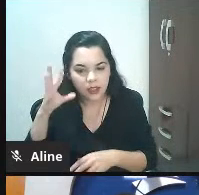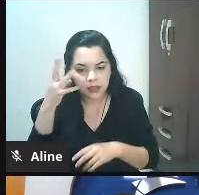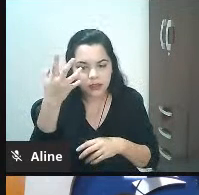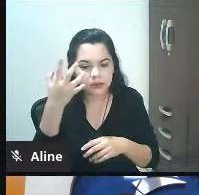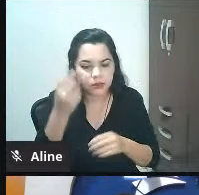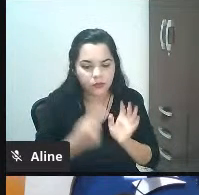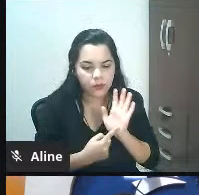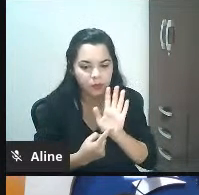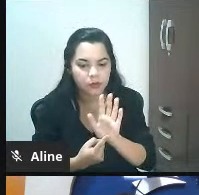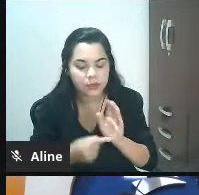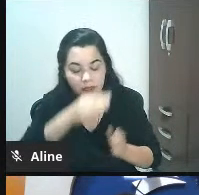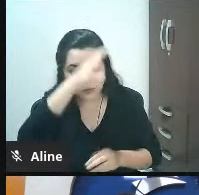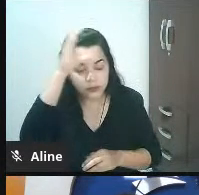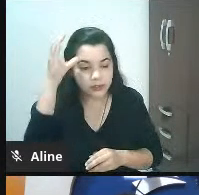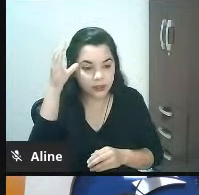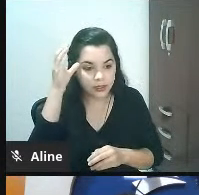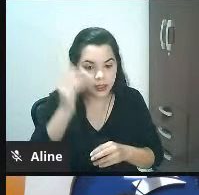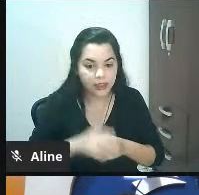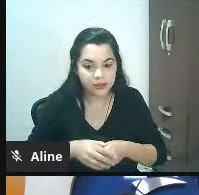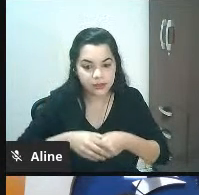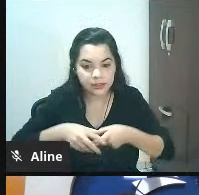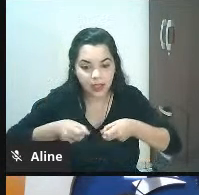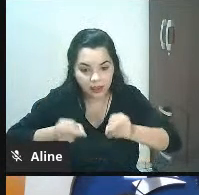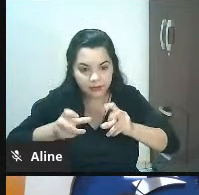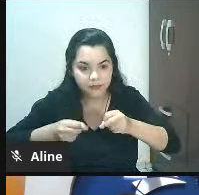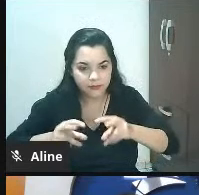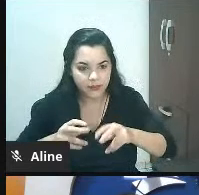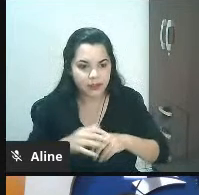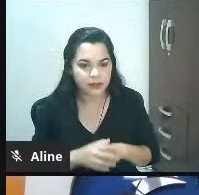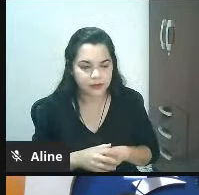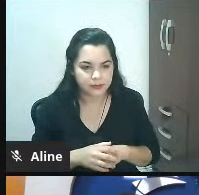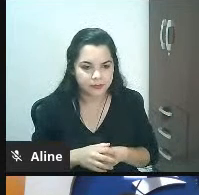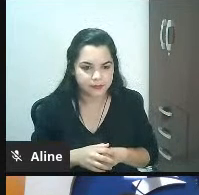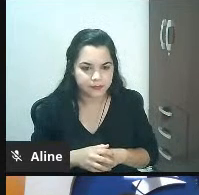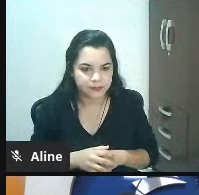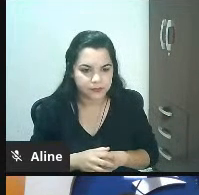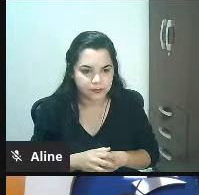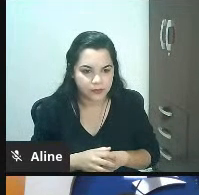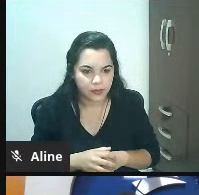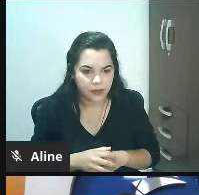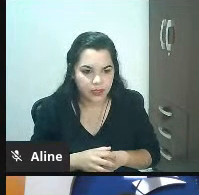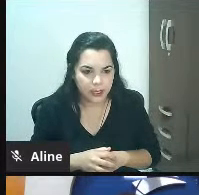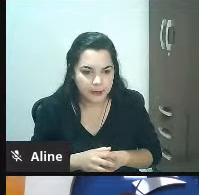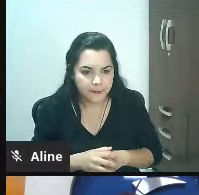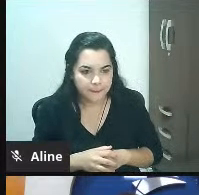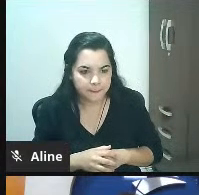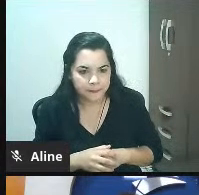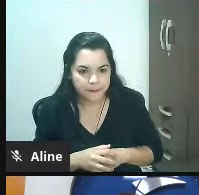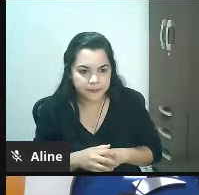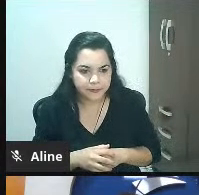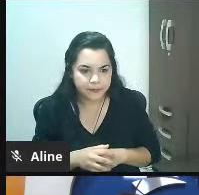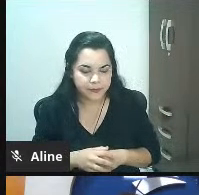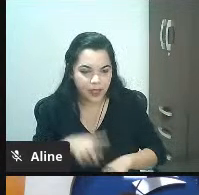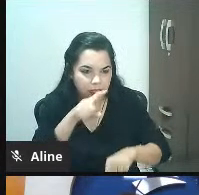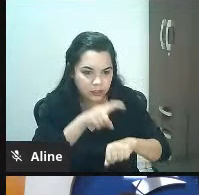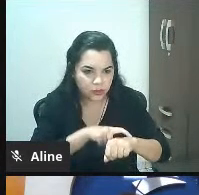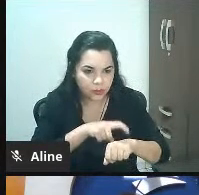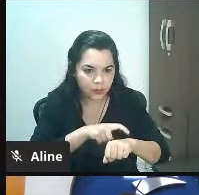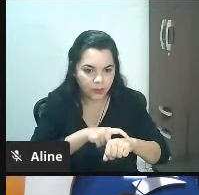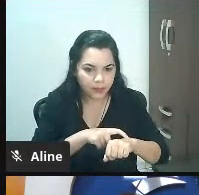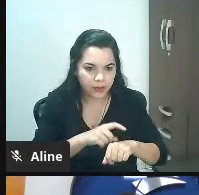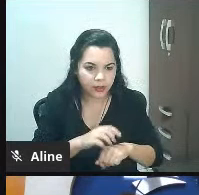digital nosso vamos pensar o seguinte agora voltando para os nossos amigos do varejo olha aí para você ver quando a gente tem